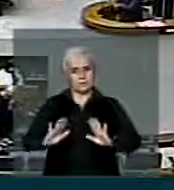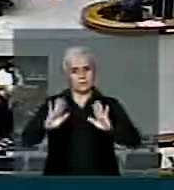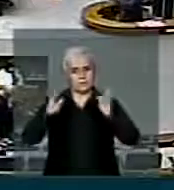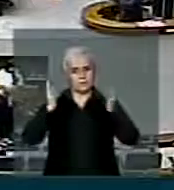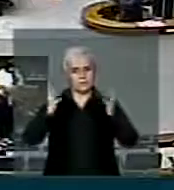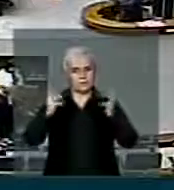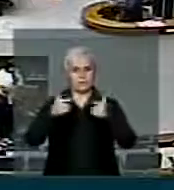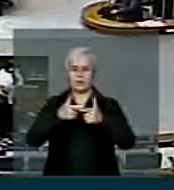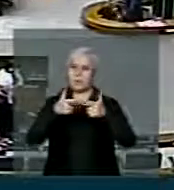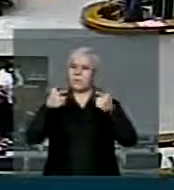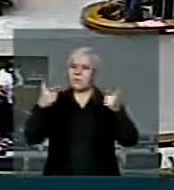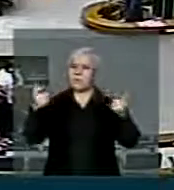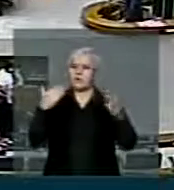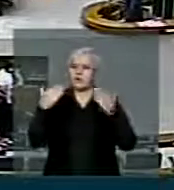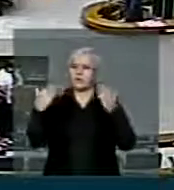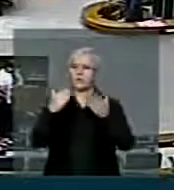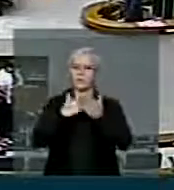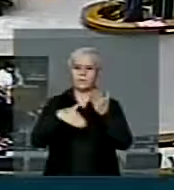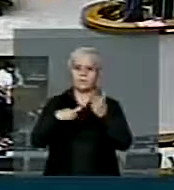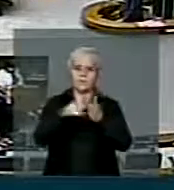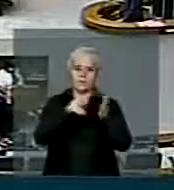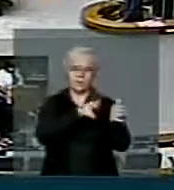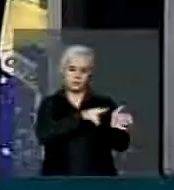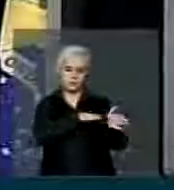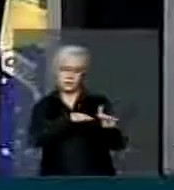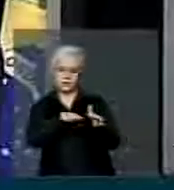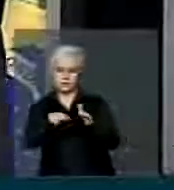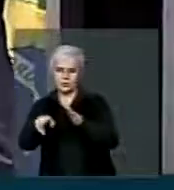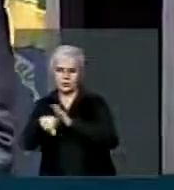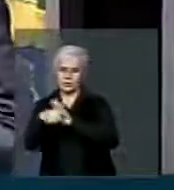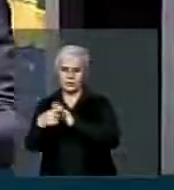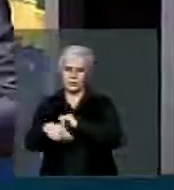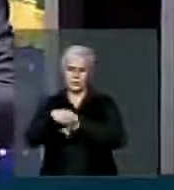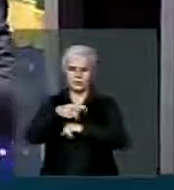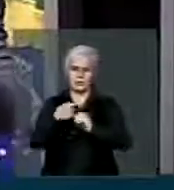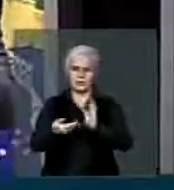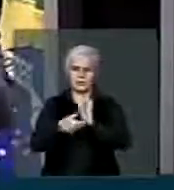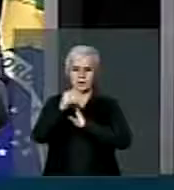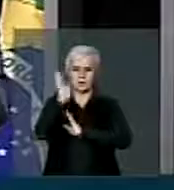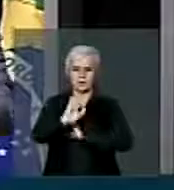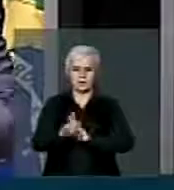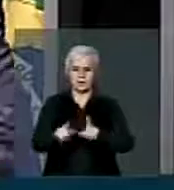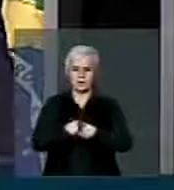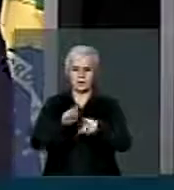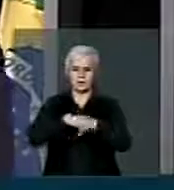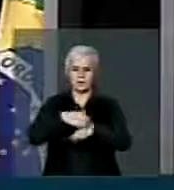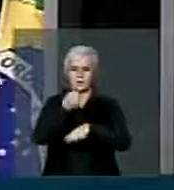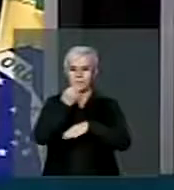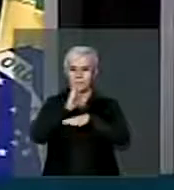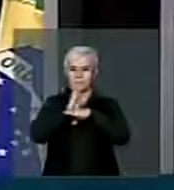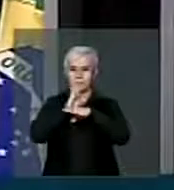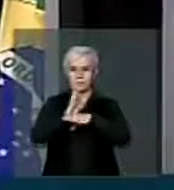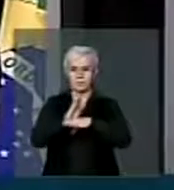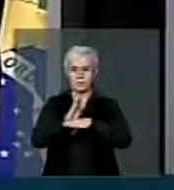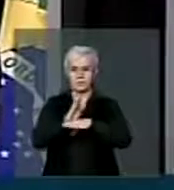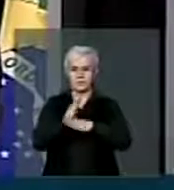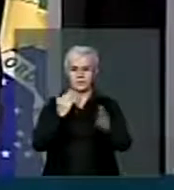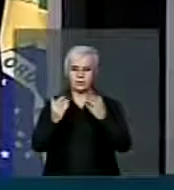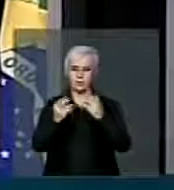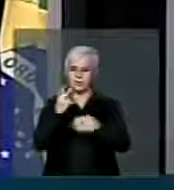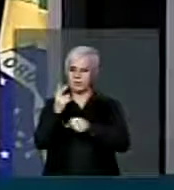maior do que toda a Assembleia Nacional Constituinte Brasileira, com mais benefício que os dois anos